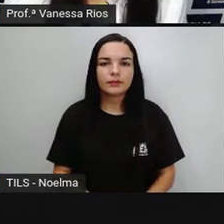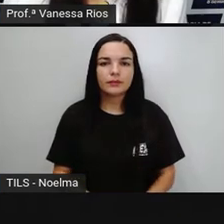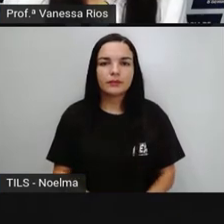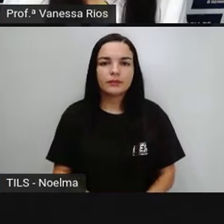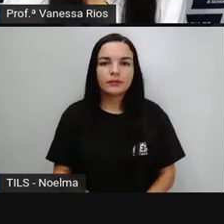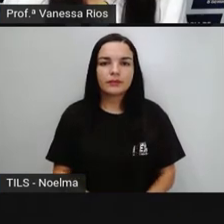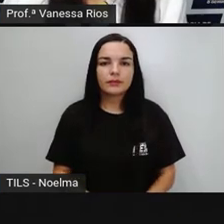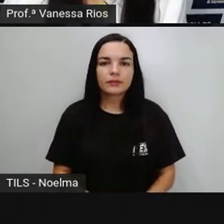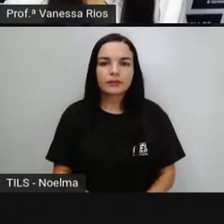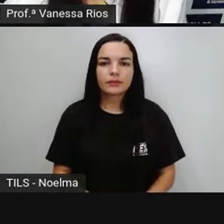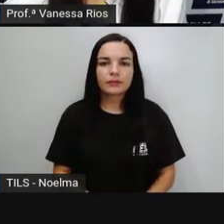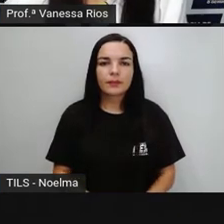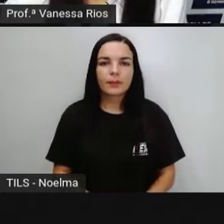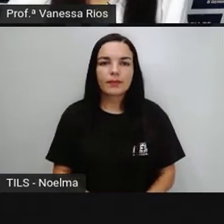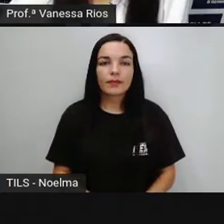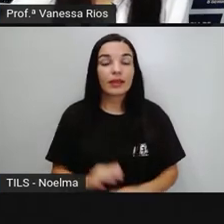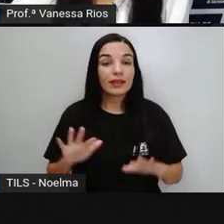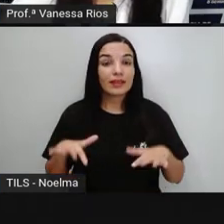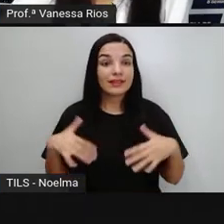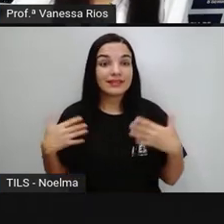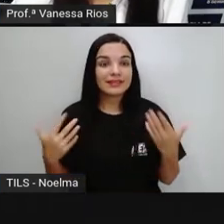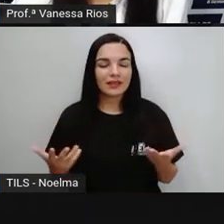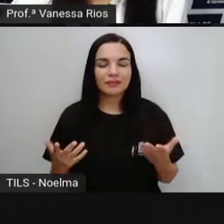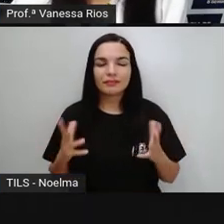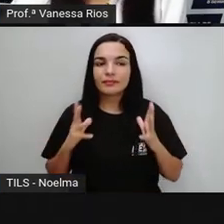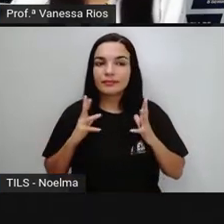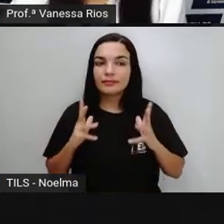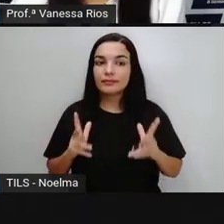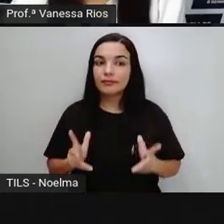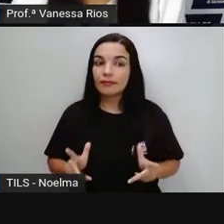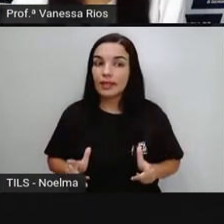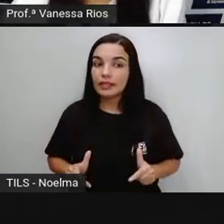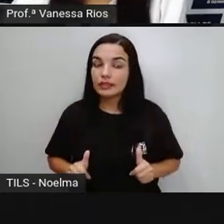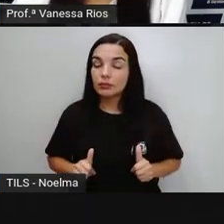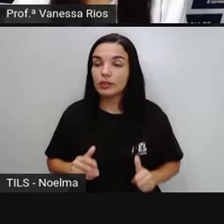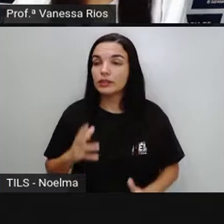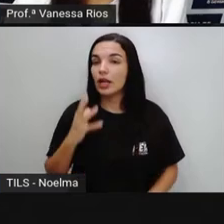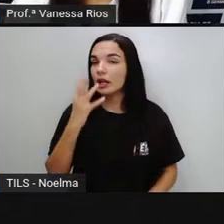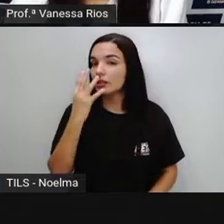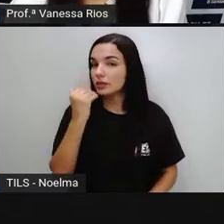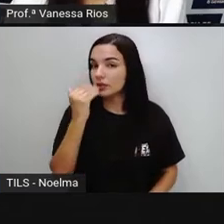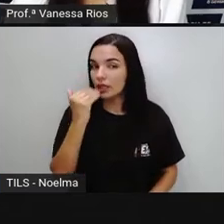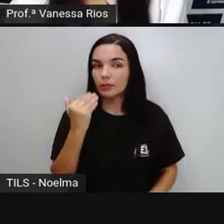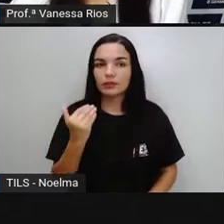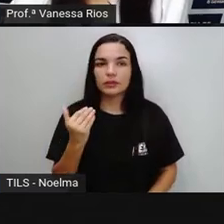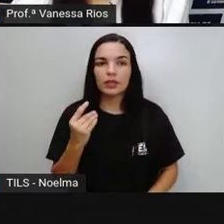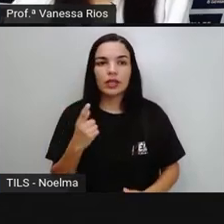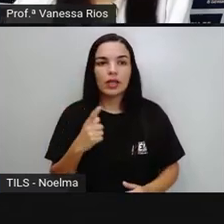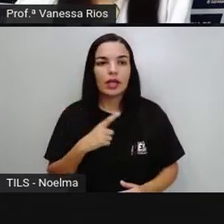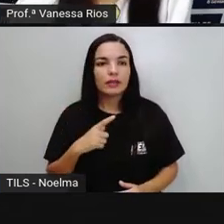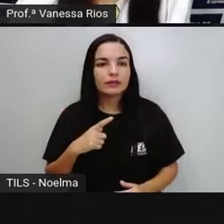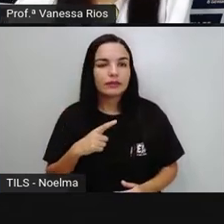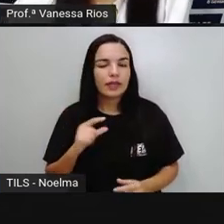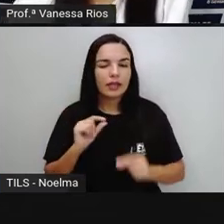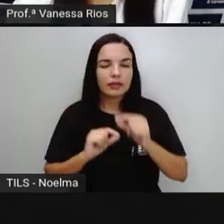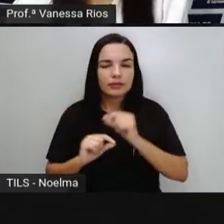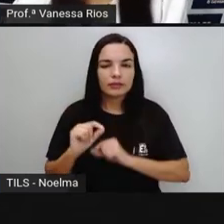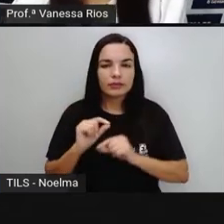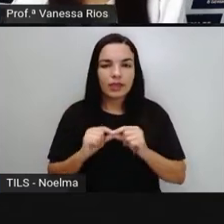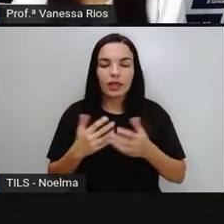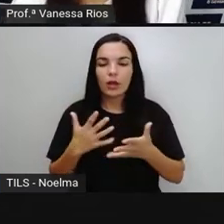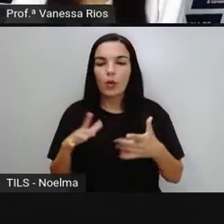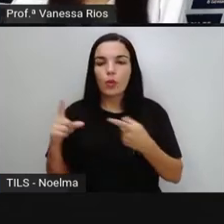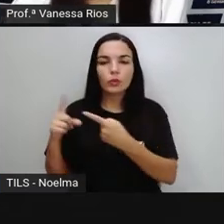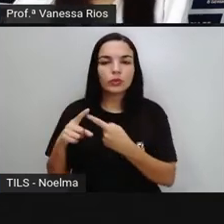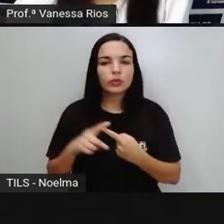E aí a gente A gente Então De higiene Dos alimentos A gente observou Em relação Aos tipos